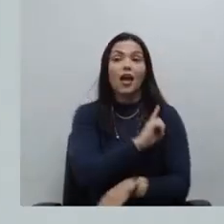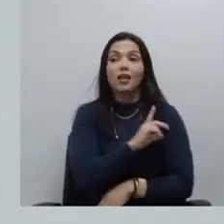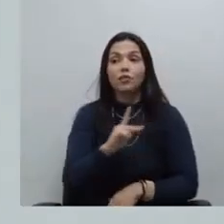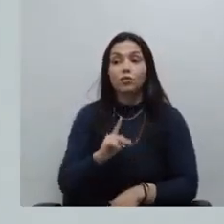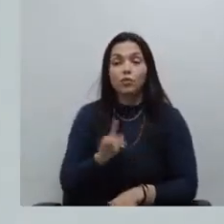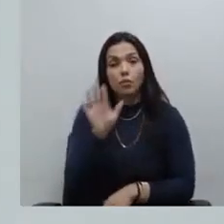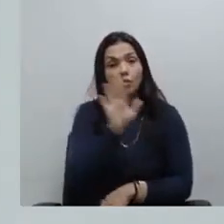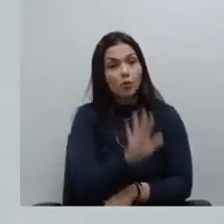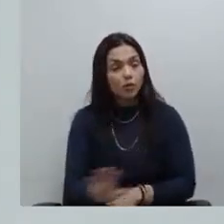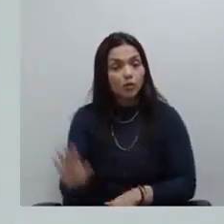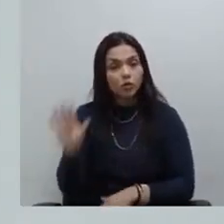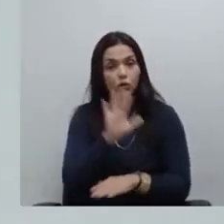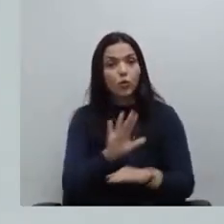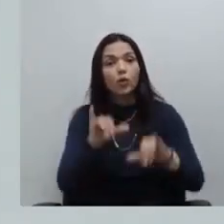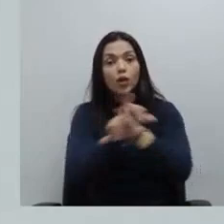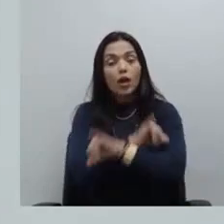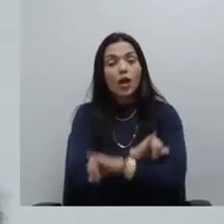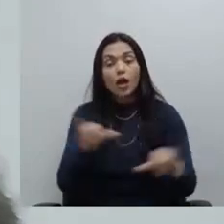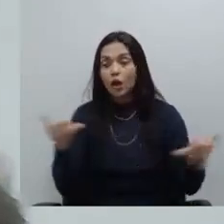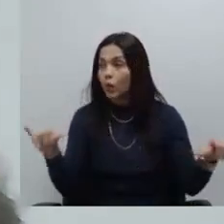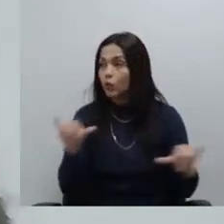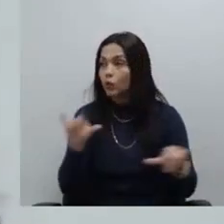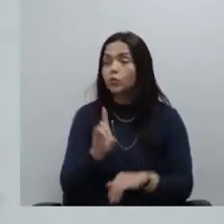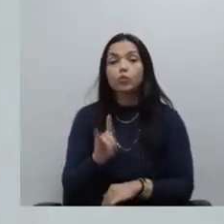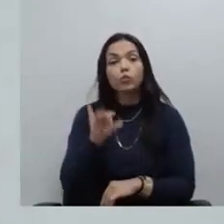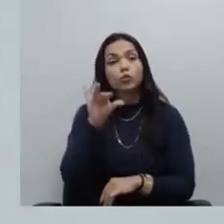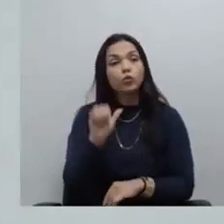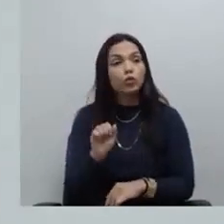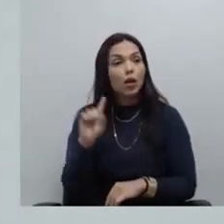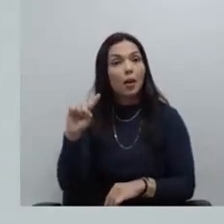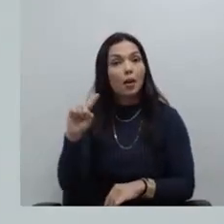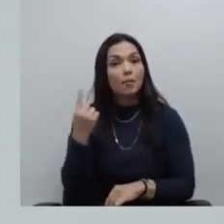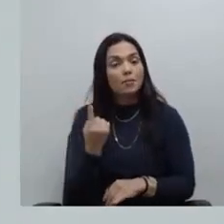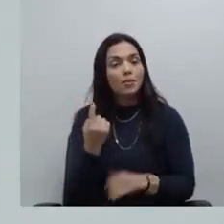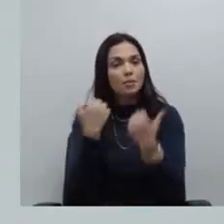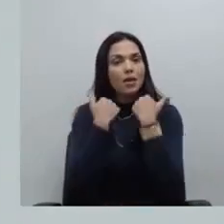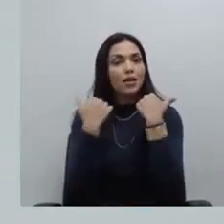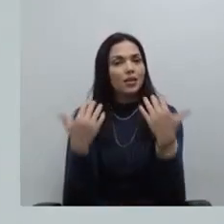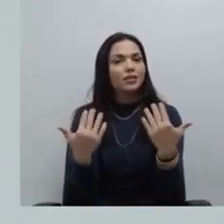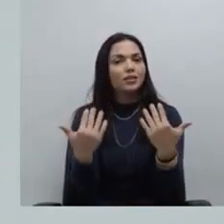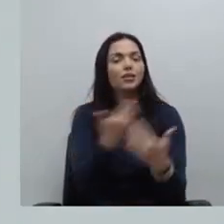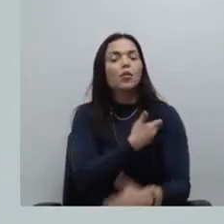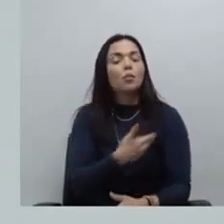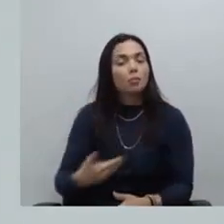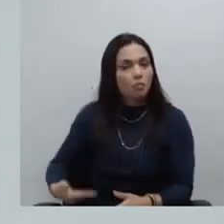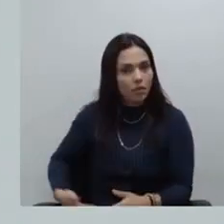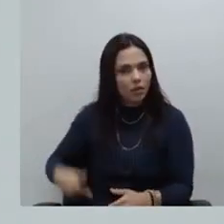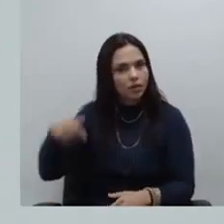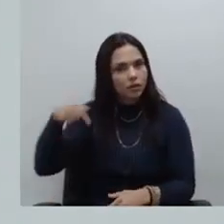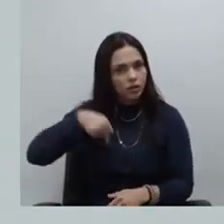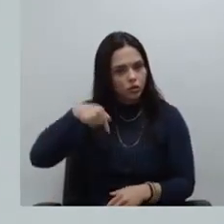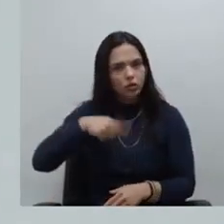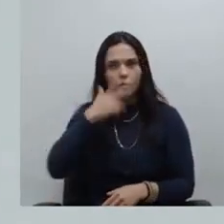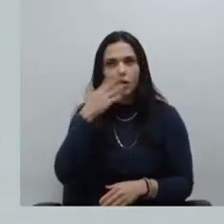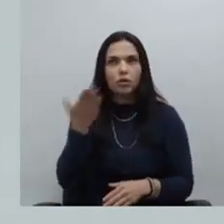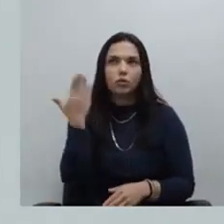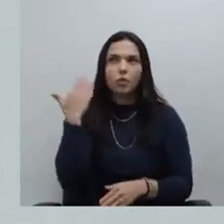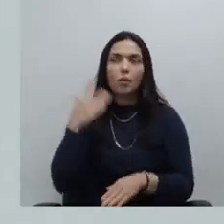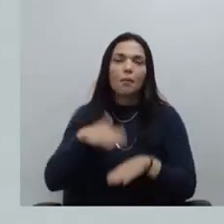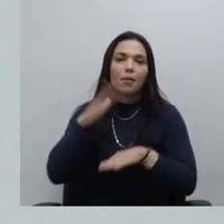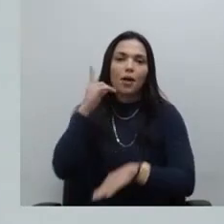anunciou na primeira sessão em que presidiu salvo engano há mais de um mês